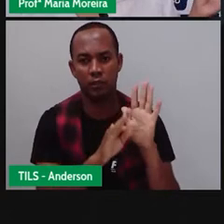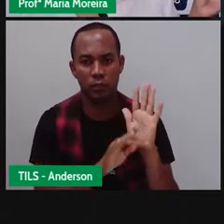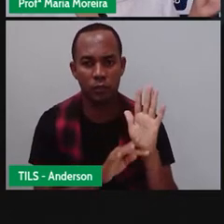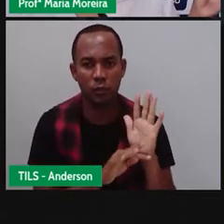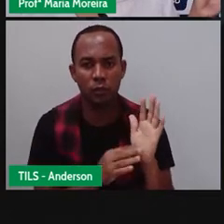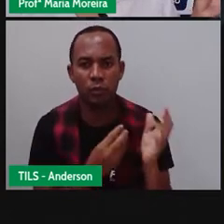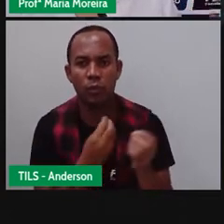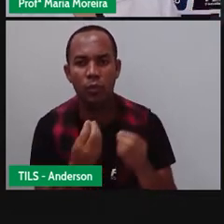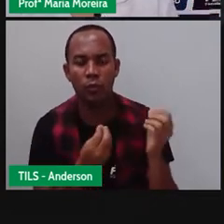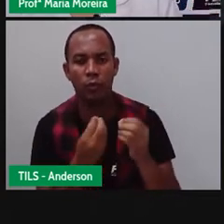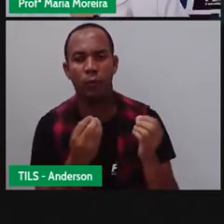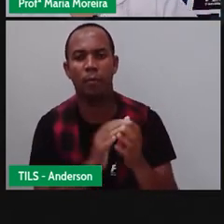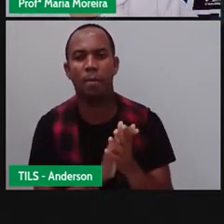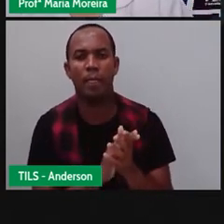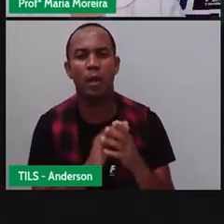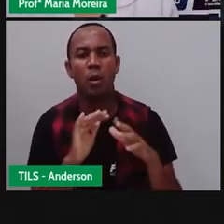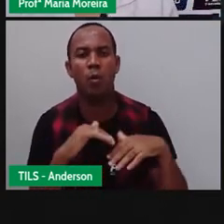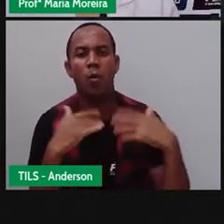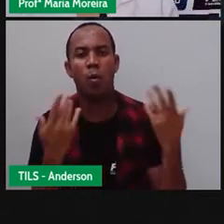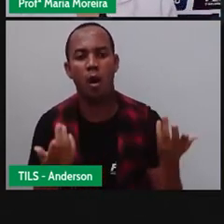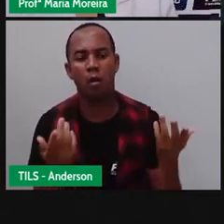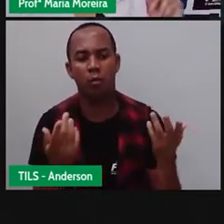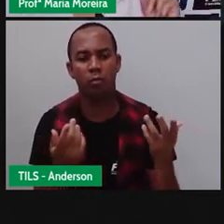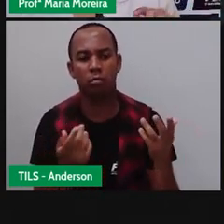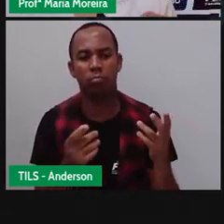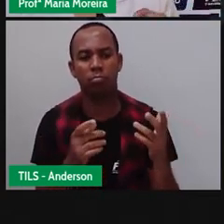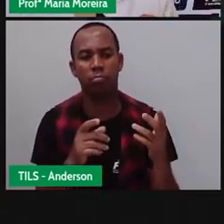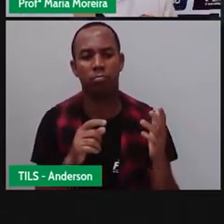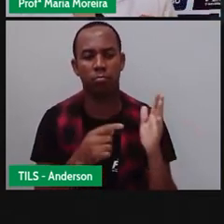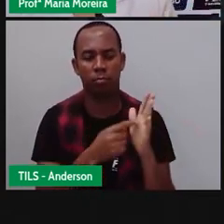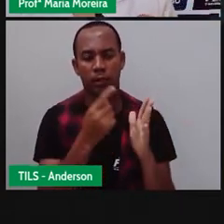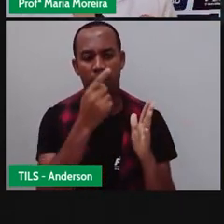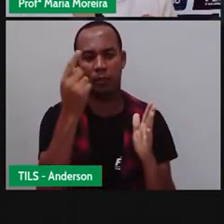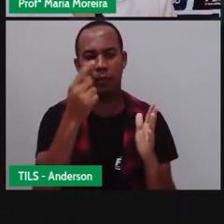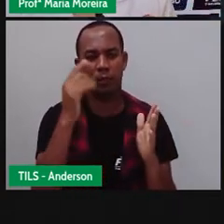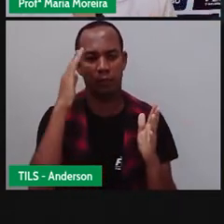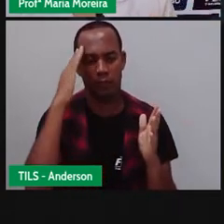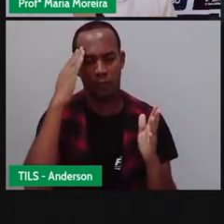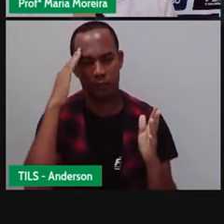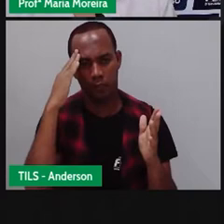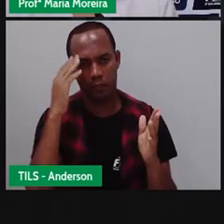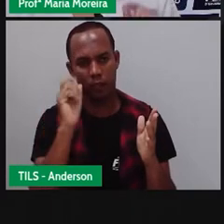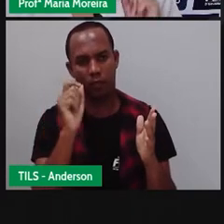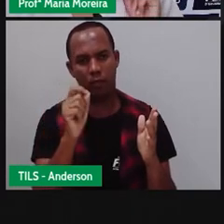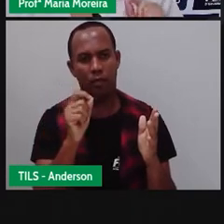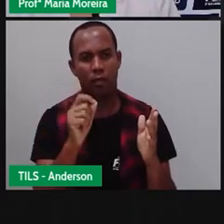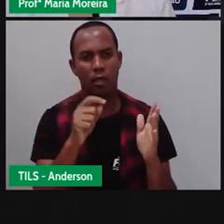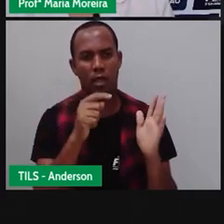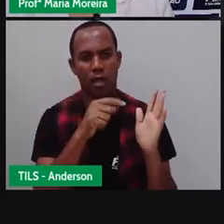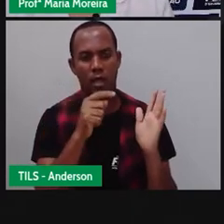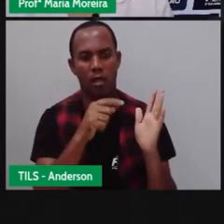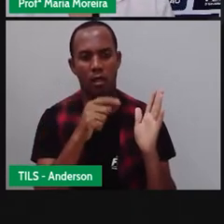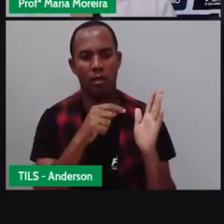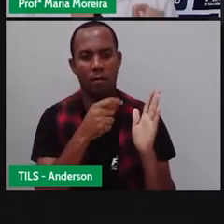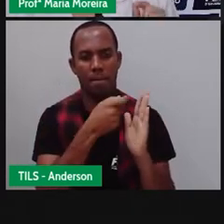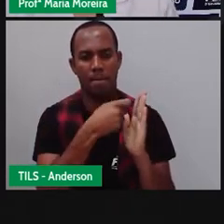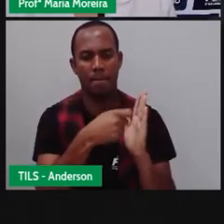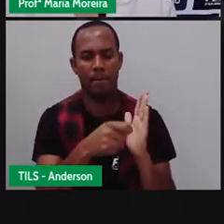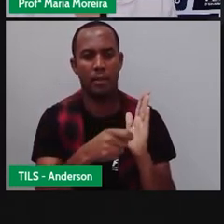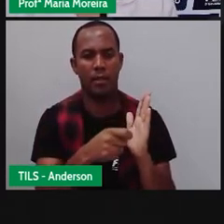é um gênero textual. Quais são essas características, né? Primeiro, eu preciso entender que bilhete tem o quê? Uma mensagem, o quê?